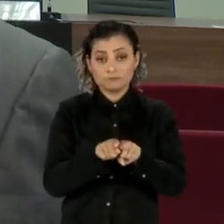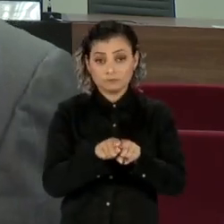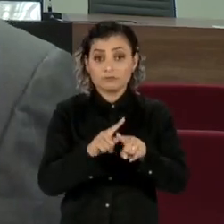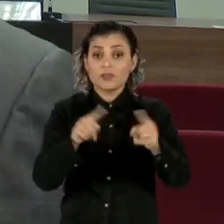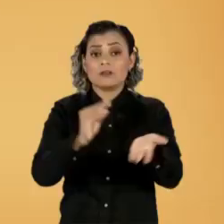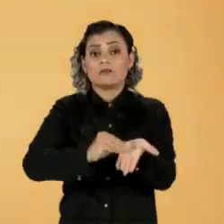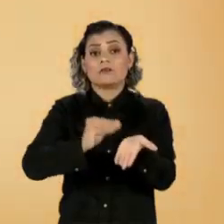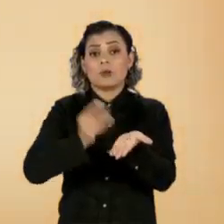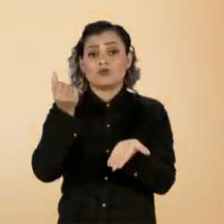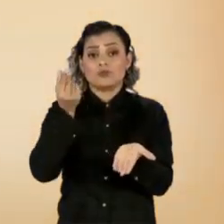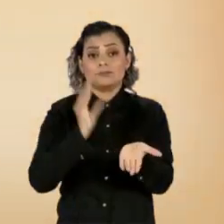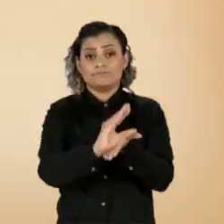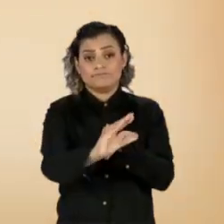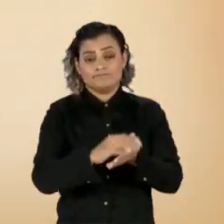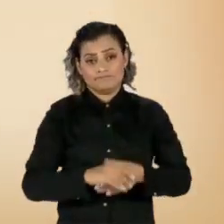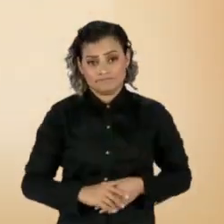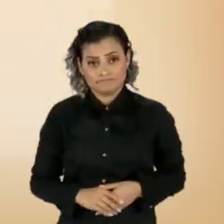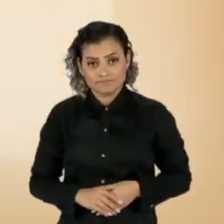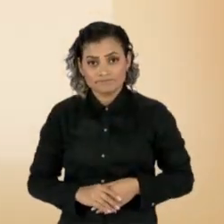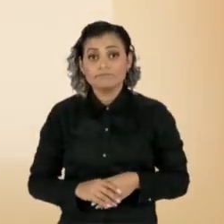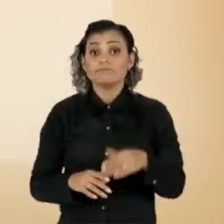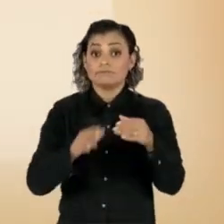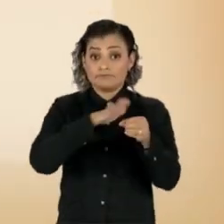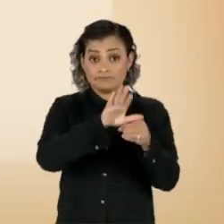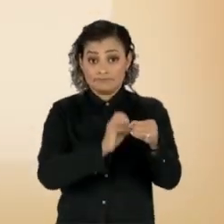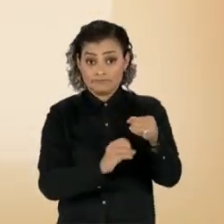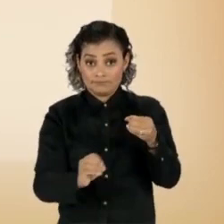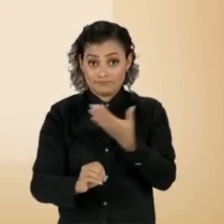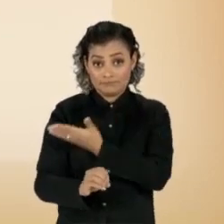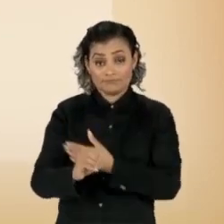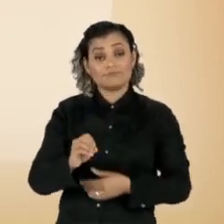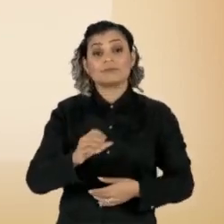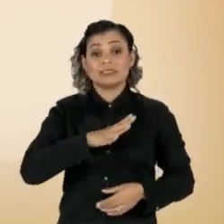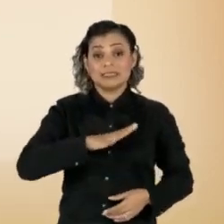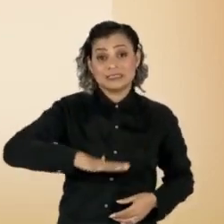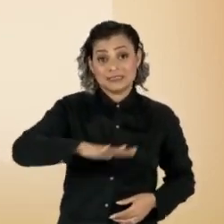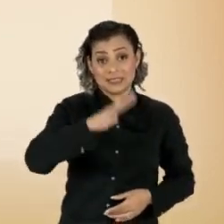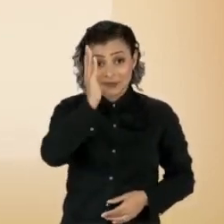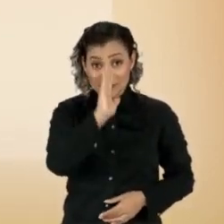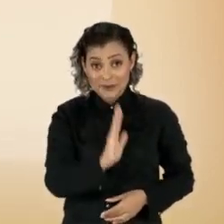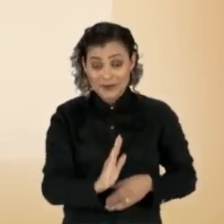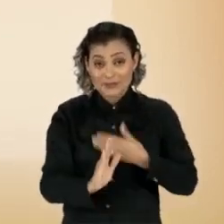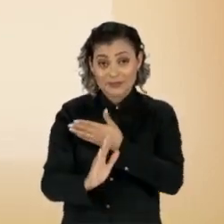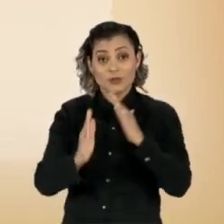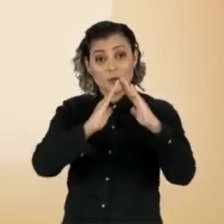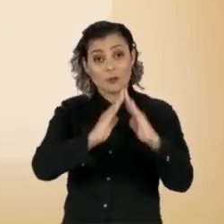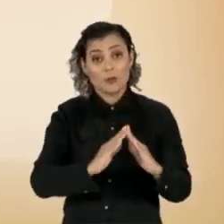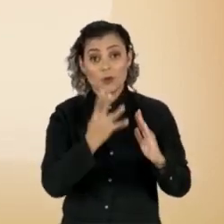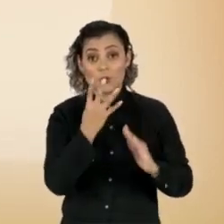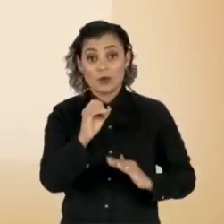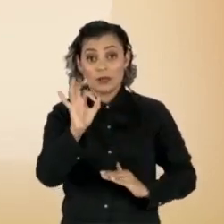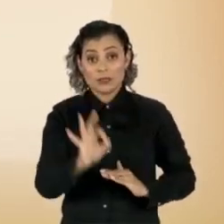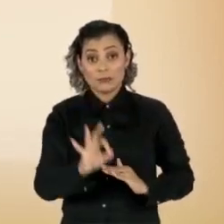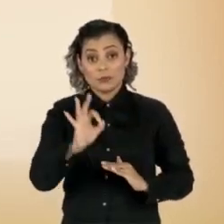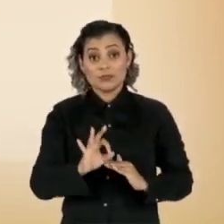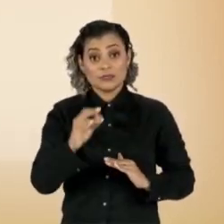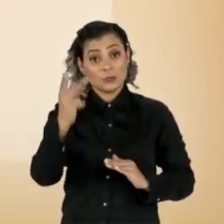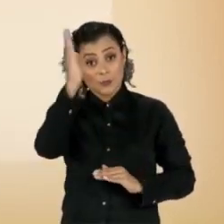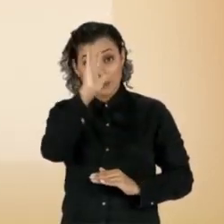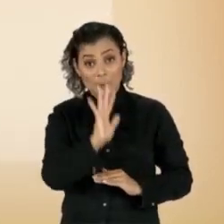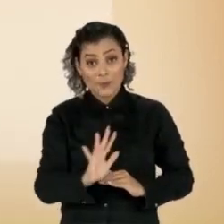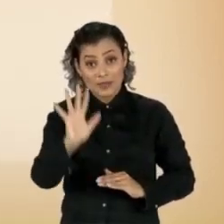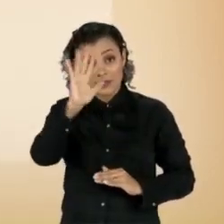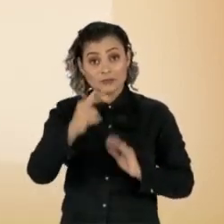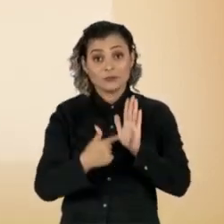falta investimento. O ranking de saneamento básico feito nas 100 maiores cidades do país, onde moram 40% de toda a população do Brasil,